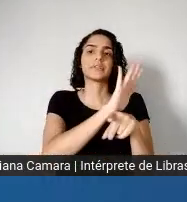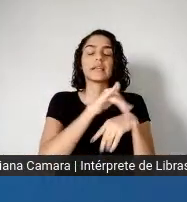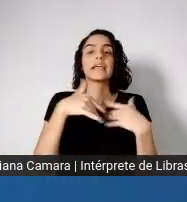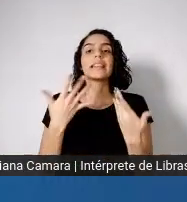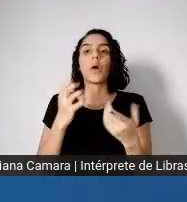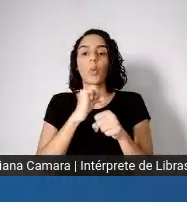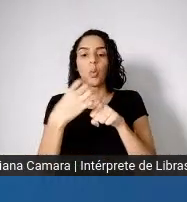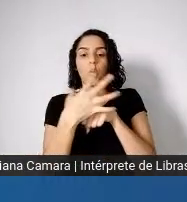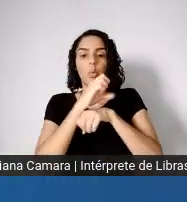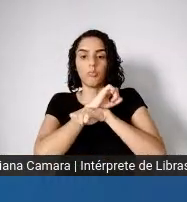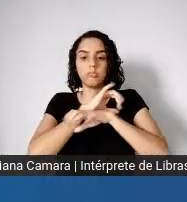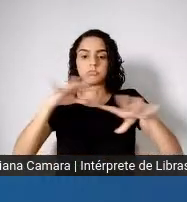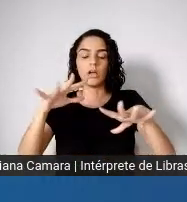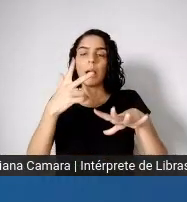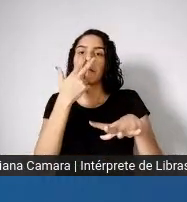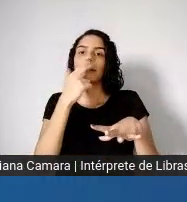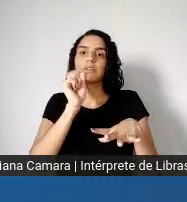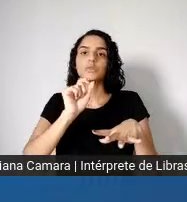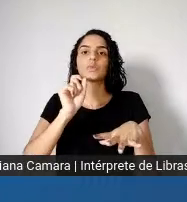um efeito